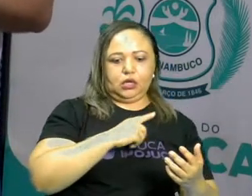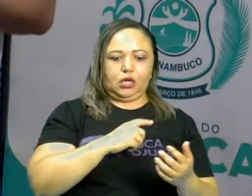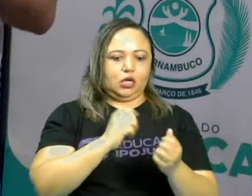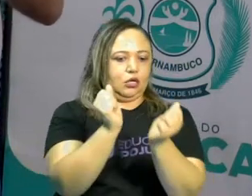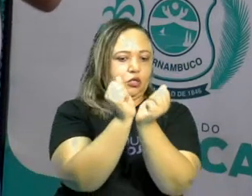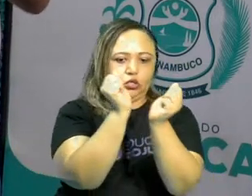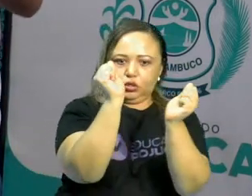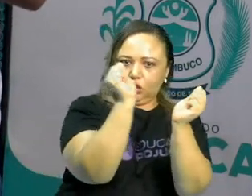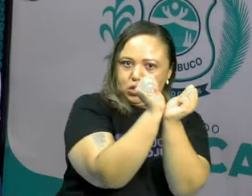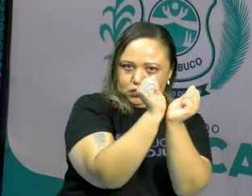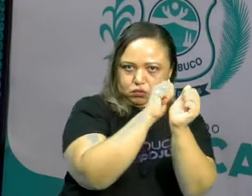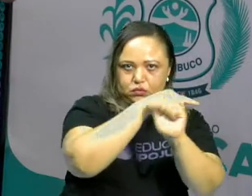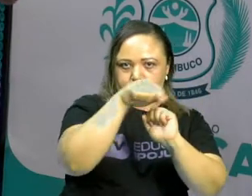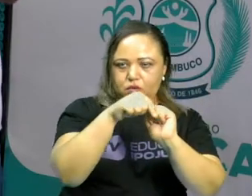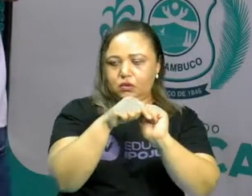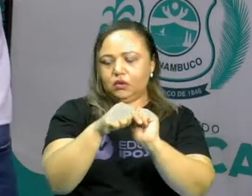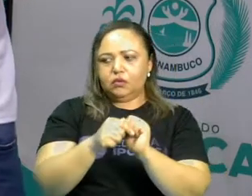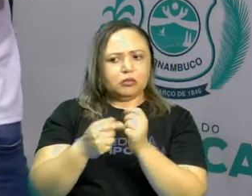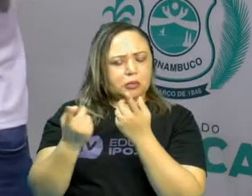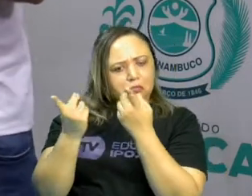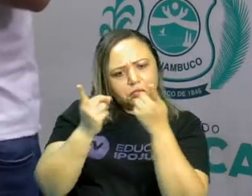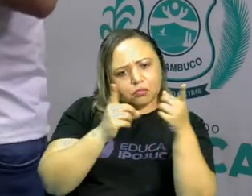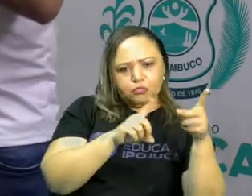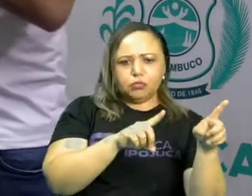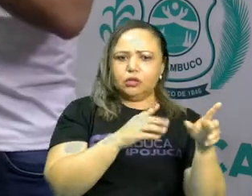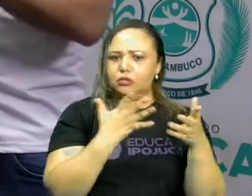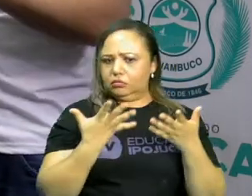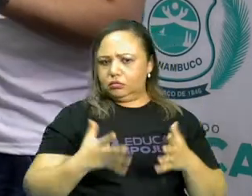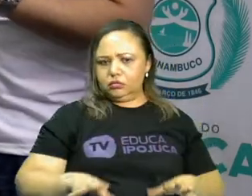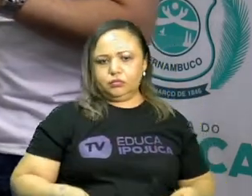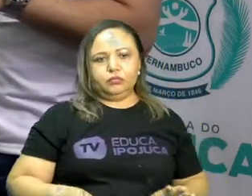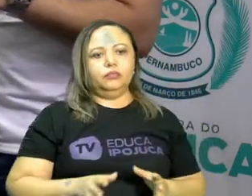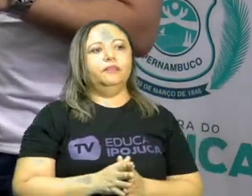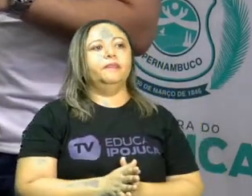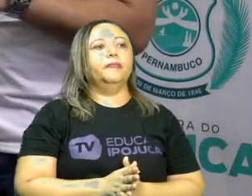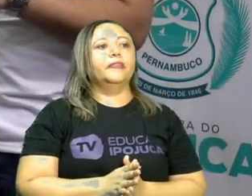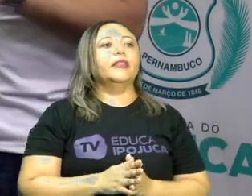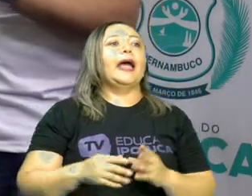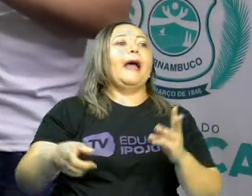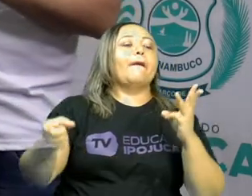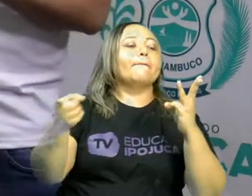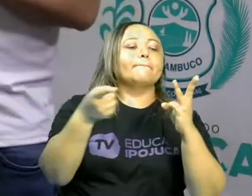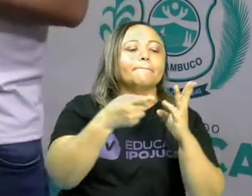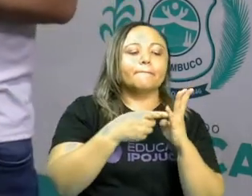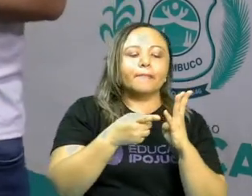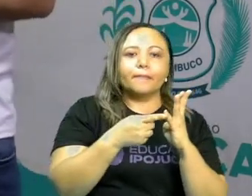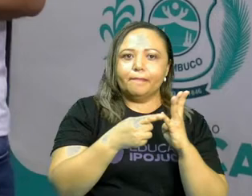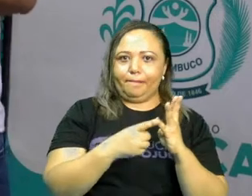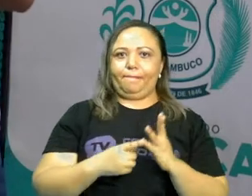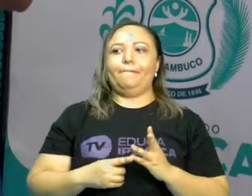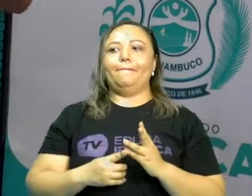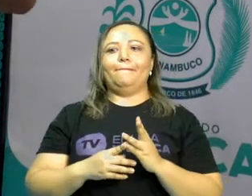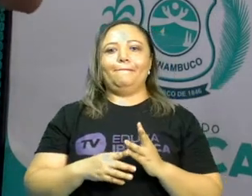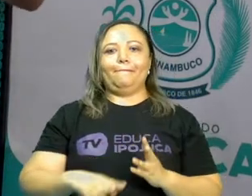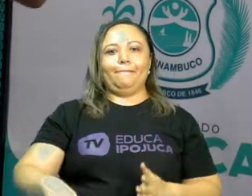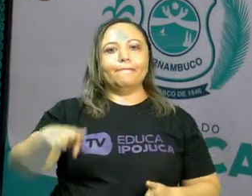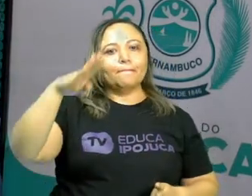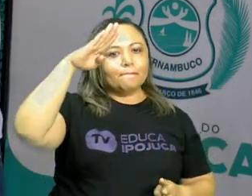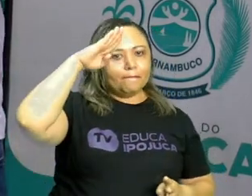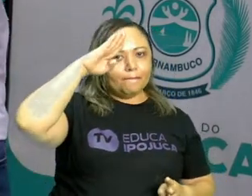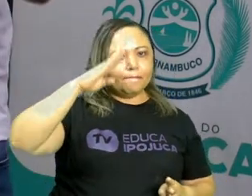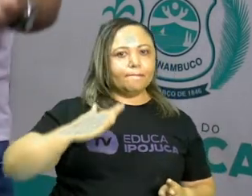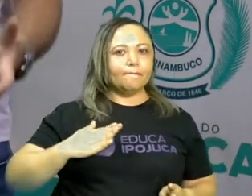é chamada questão escravocrata. Fora isso, nós tínhamos a questão militar. Durante